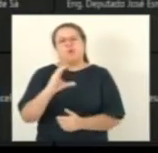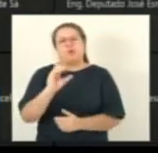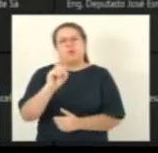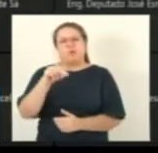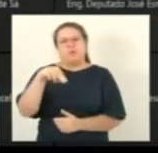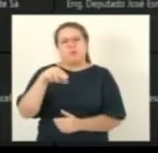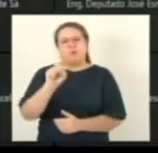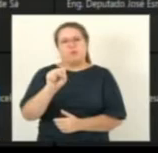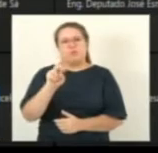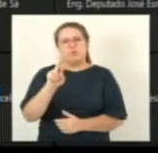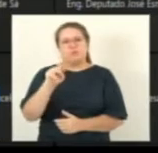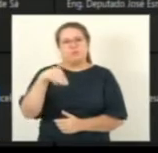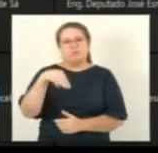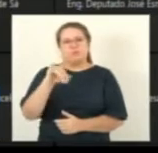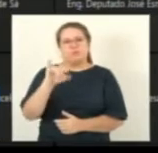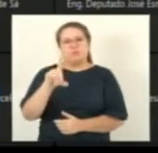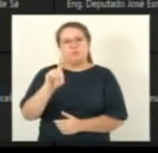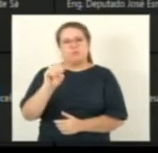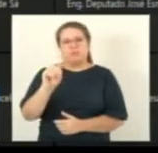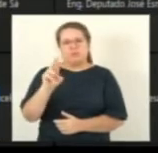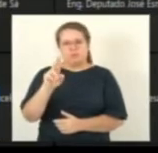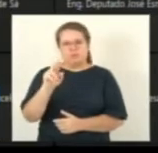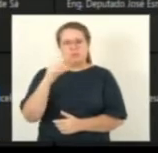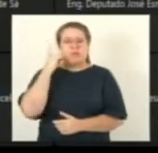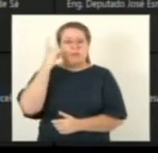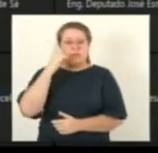deputado delegado Danilo Baez